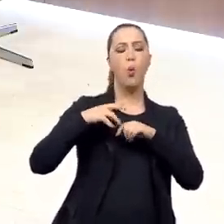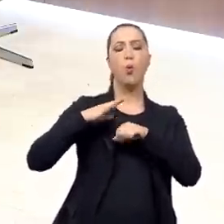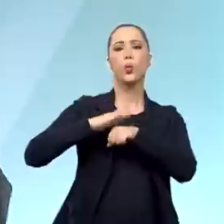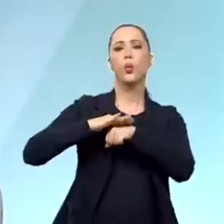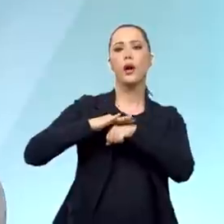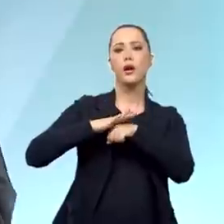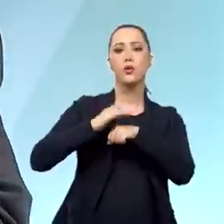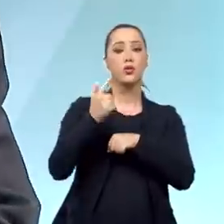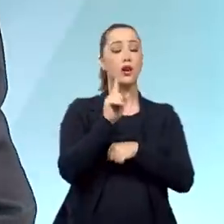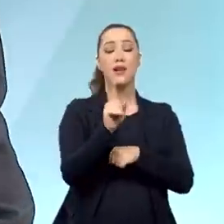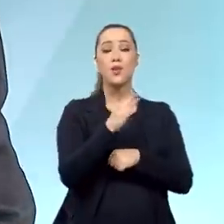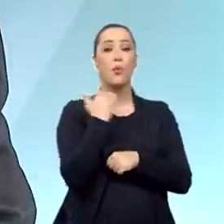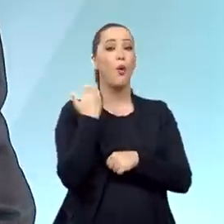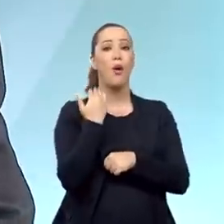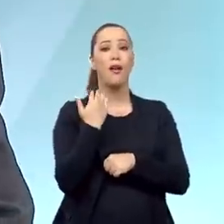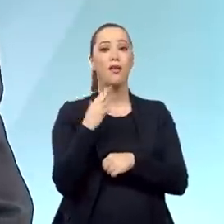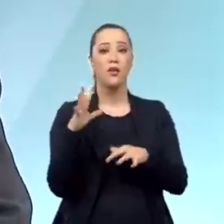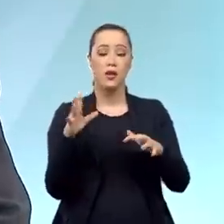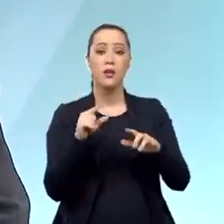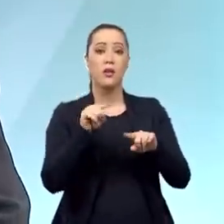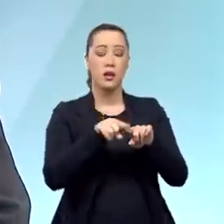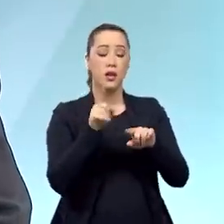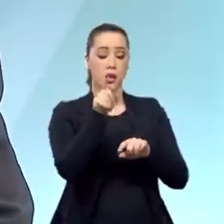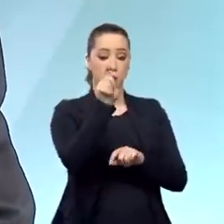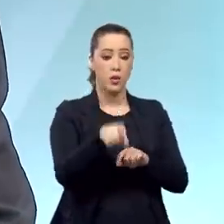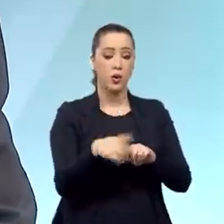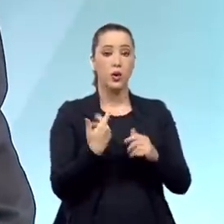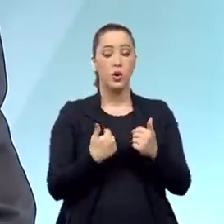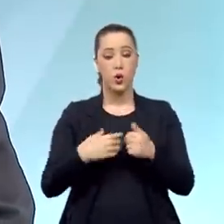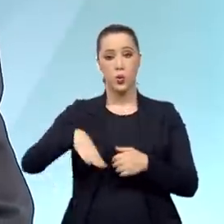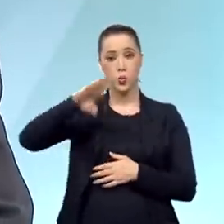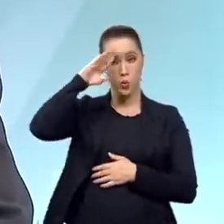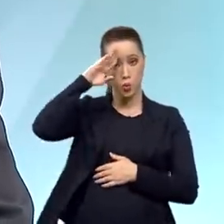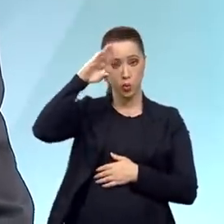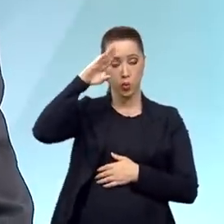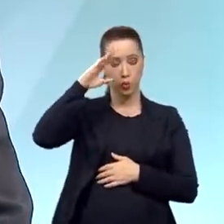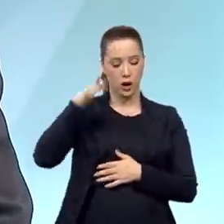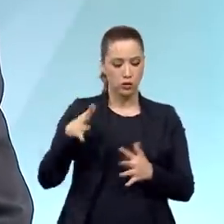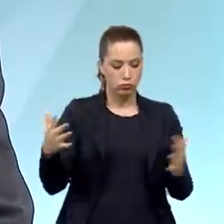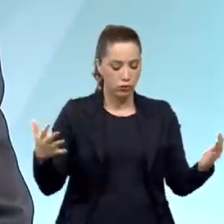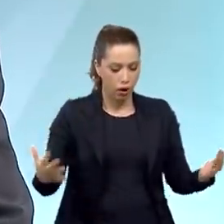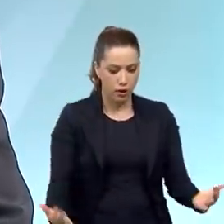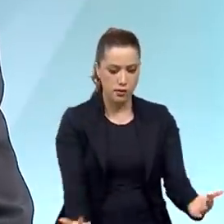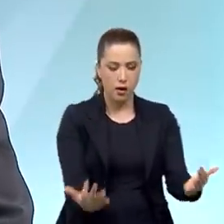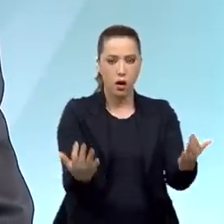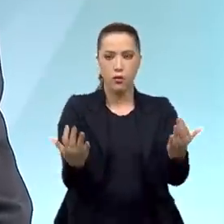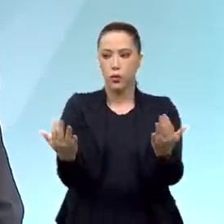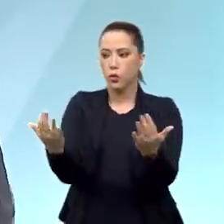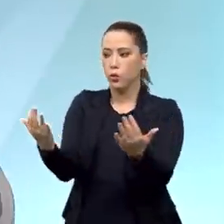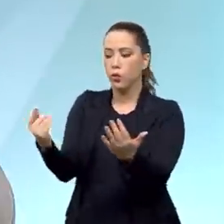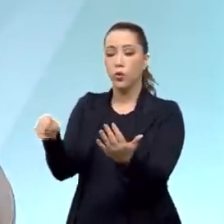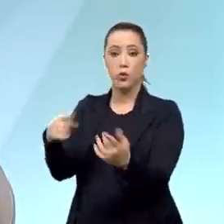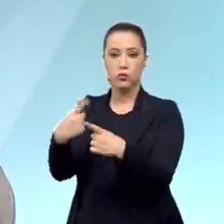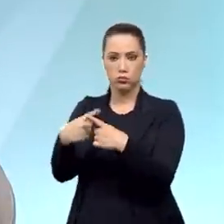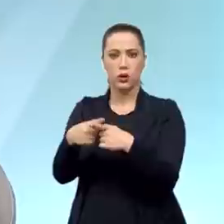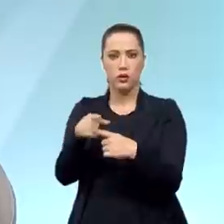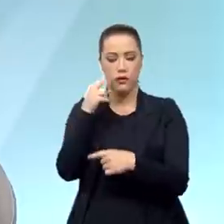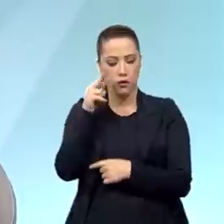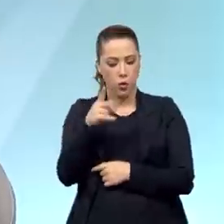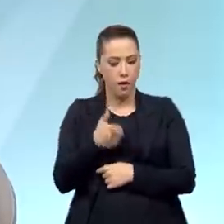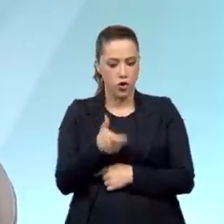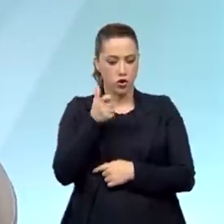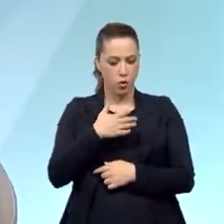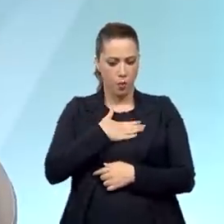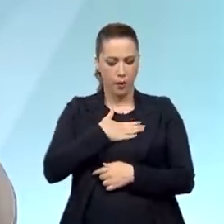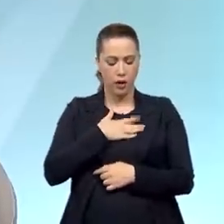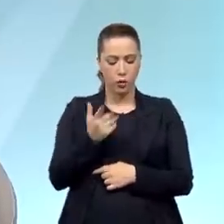noite. E ele foi resgatado pelo seu ordenança, Sérgio Pereira, um soldado Sérgio Pereira. E só pelo fato de a gente